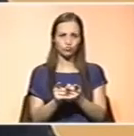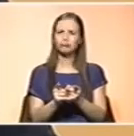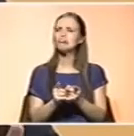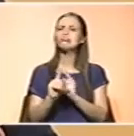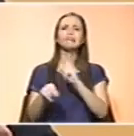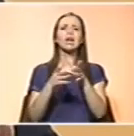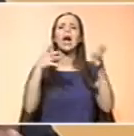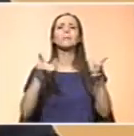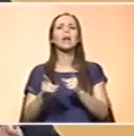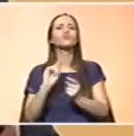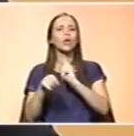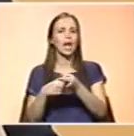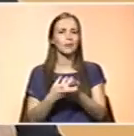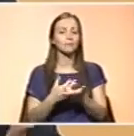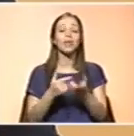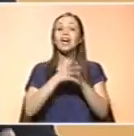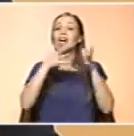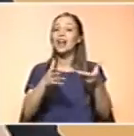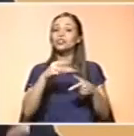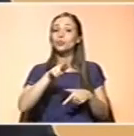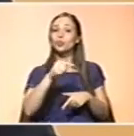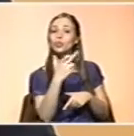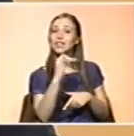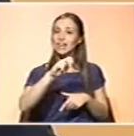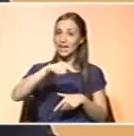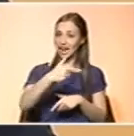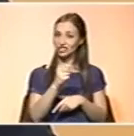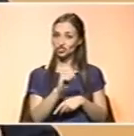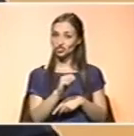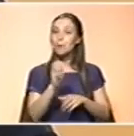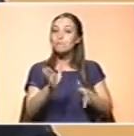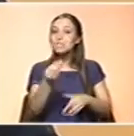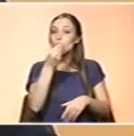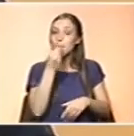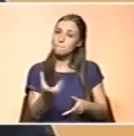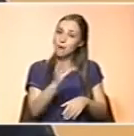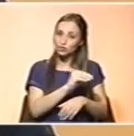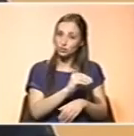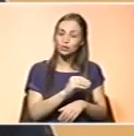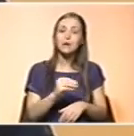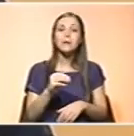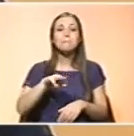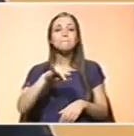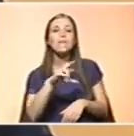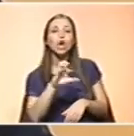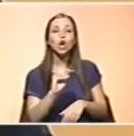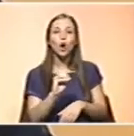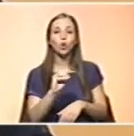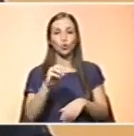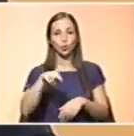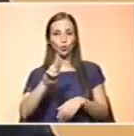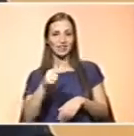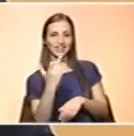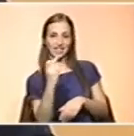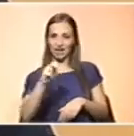e os micro? Os macro são aqueles que nós precisamos de ingerir em maiores quantidades. Os micro são necessários em quantidades muito mais pequeninas, mas